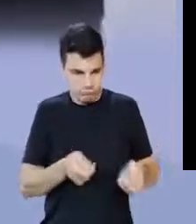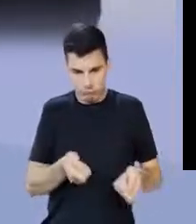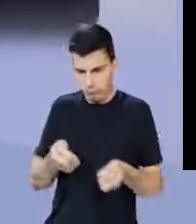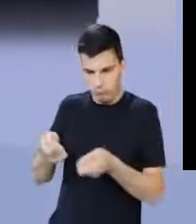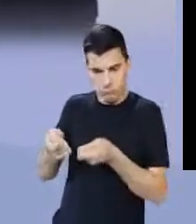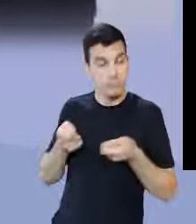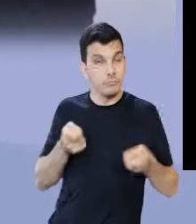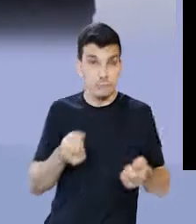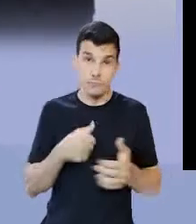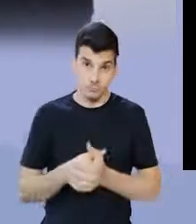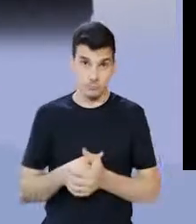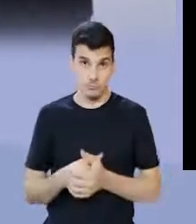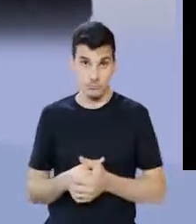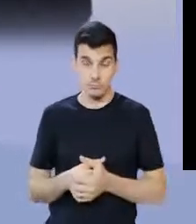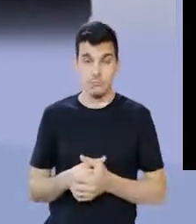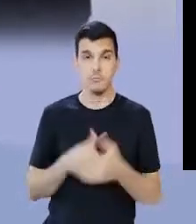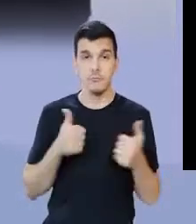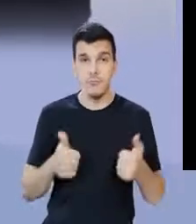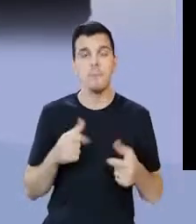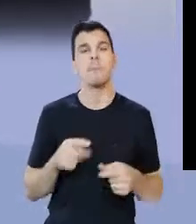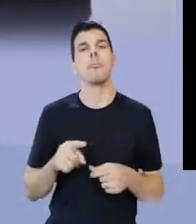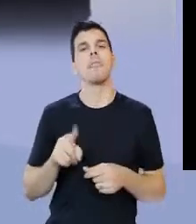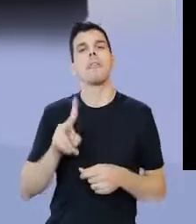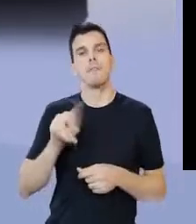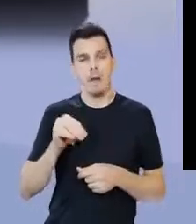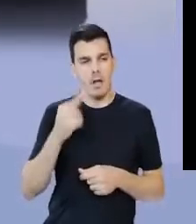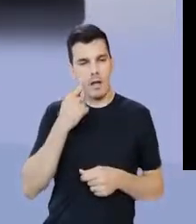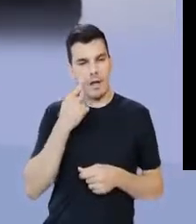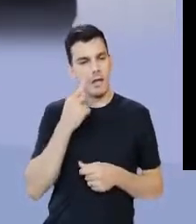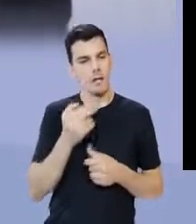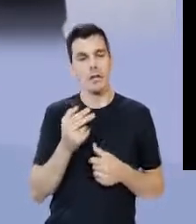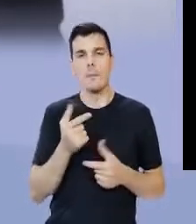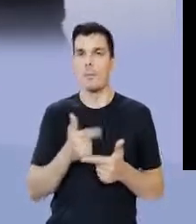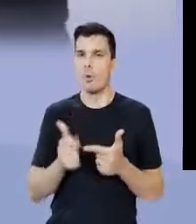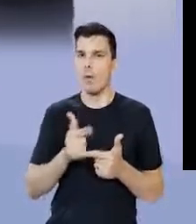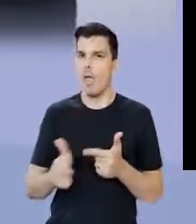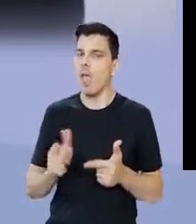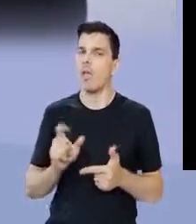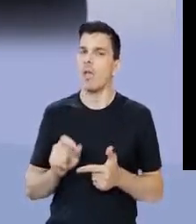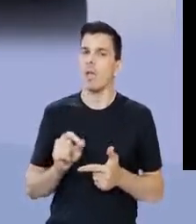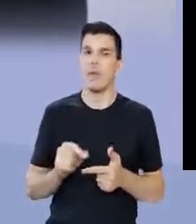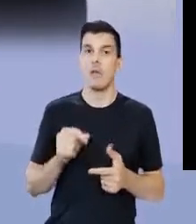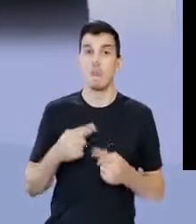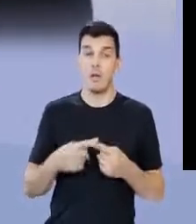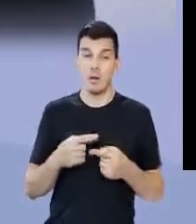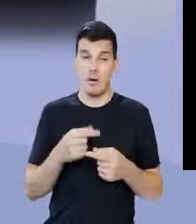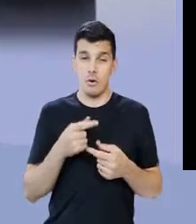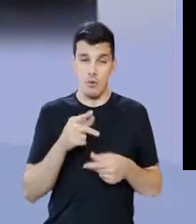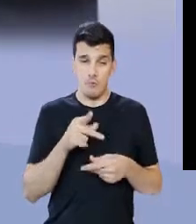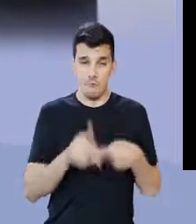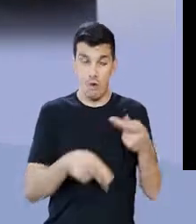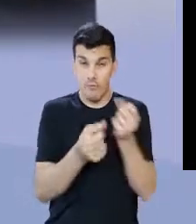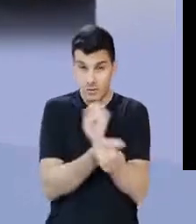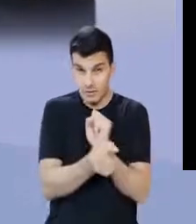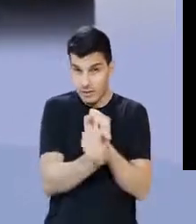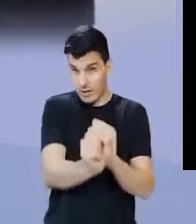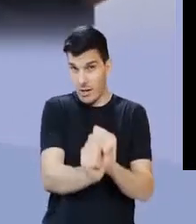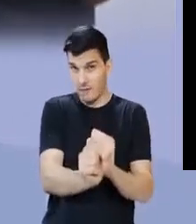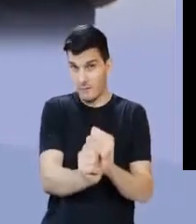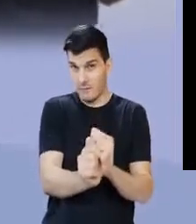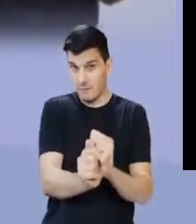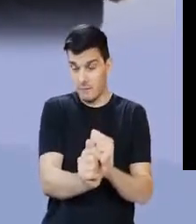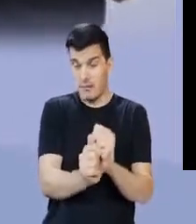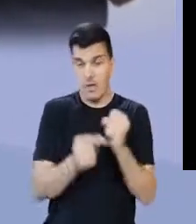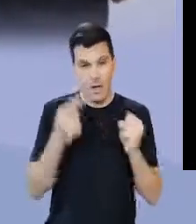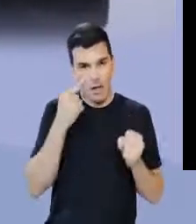aparentemente sob o domínio romano, tá? E aí você começa a ver um problema, porque os escravos, que até